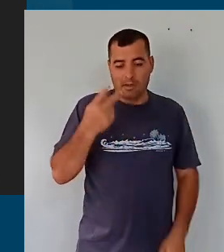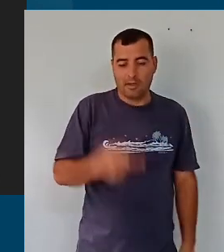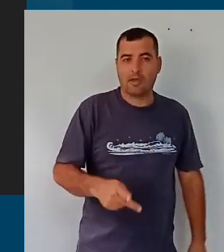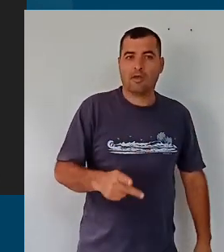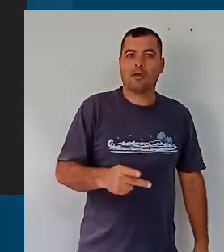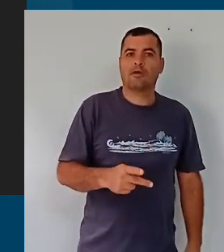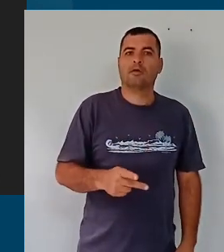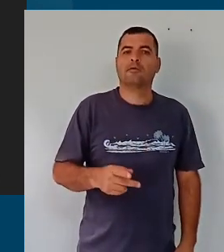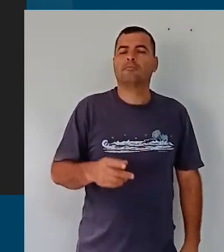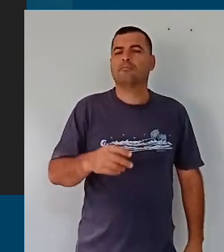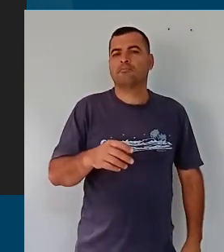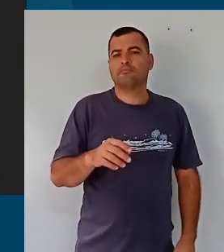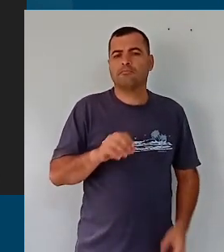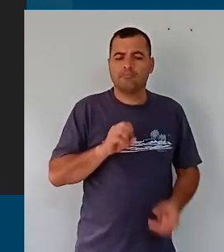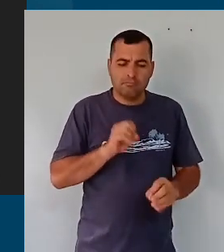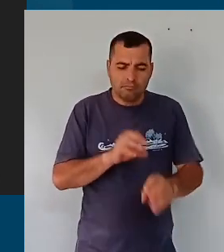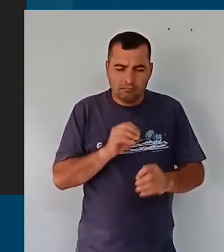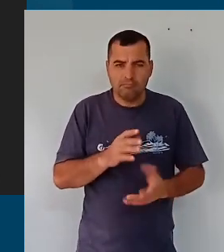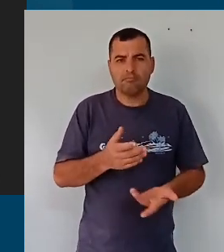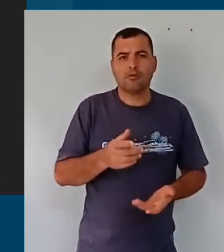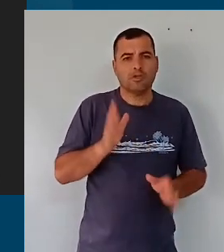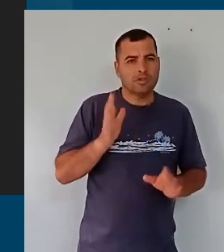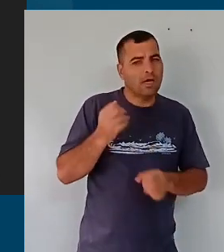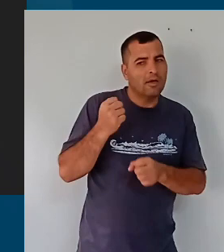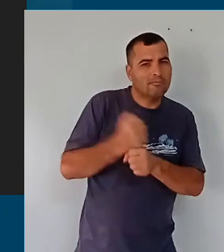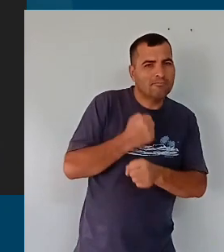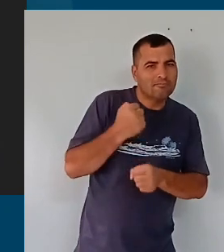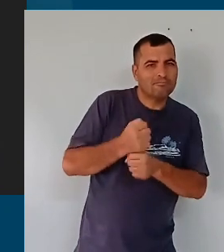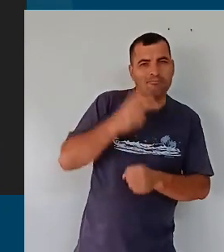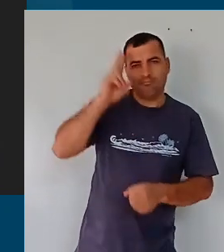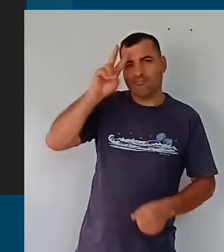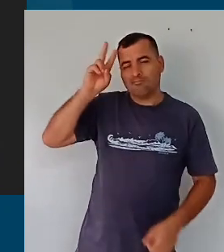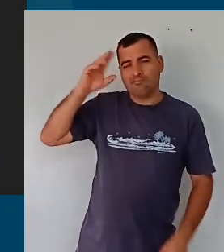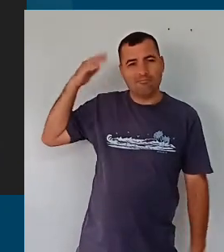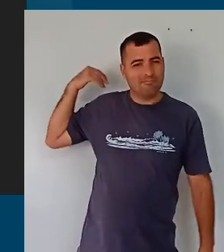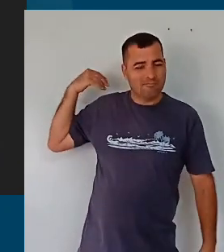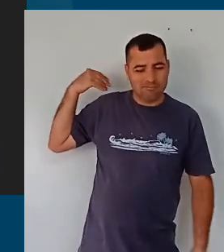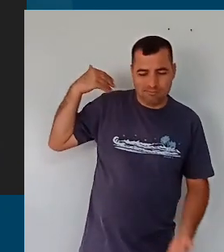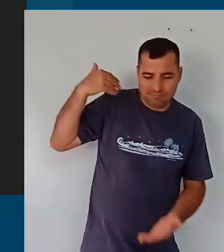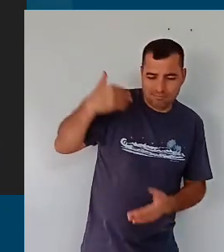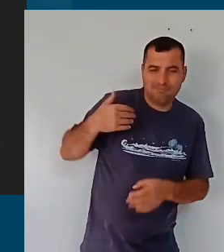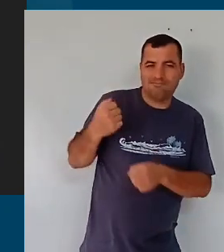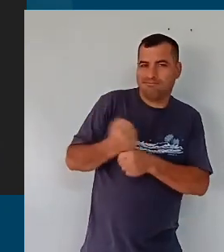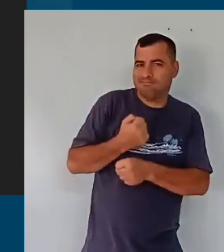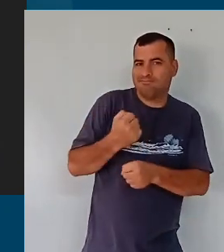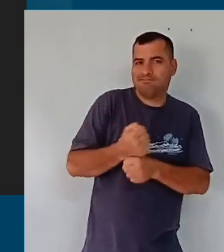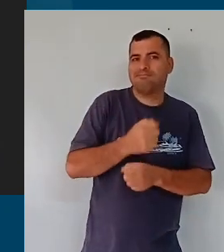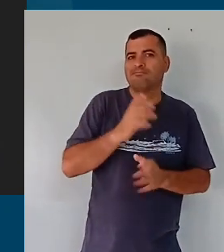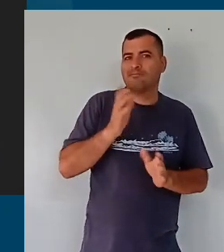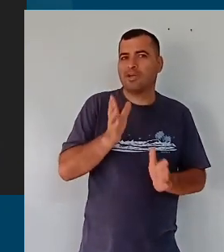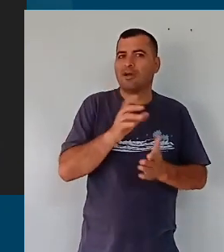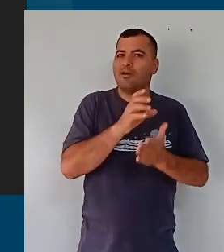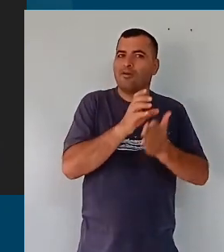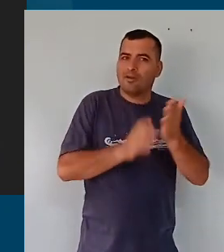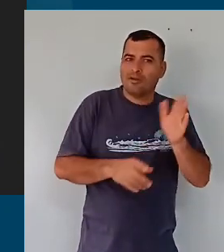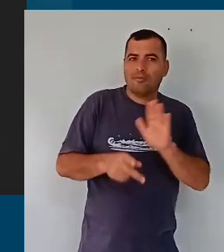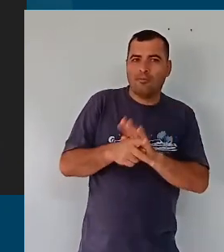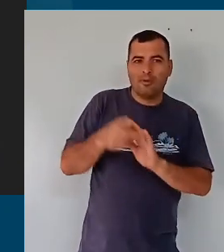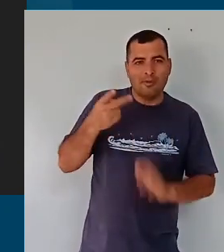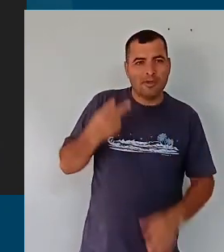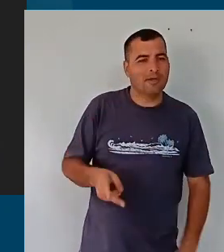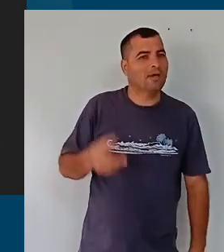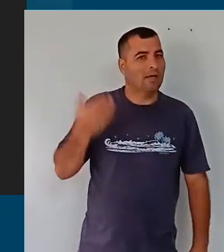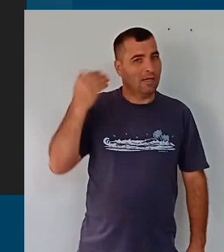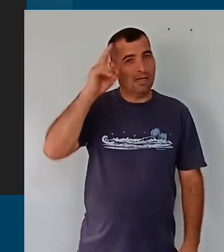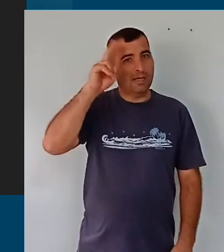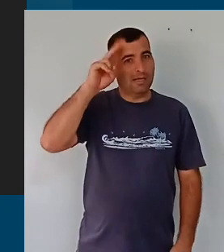são os aprenderes, os saberes construídos historicamente, desde quando Hortolândia era